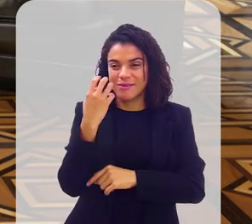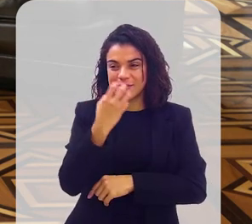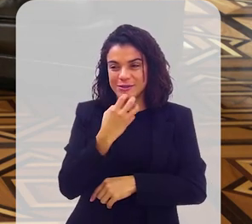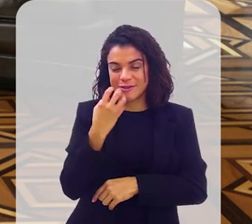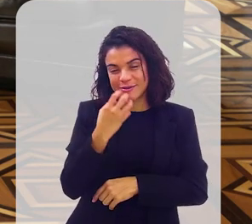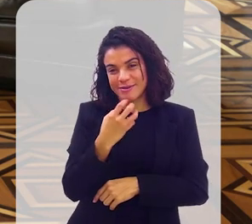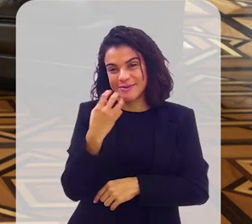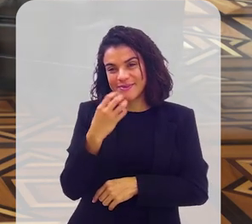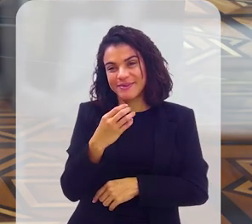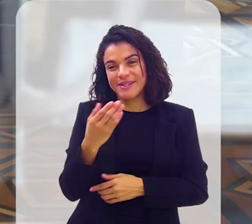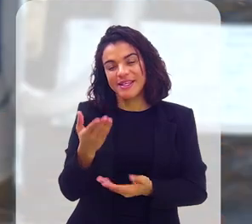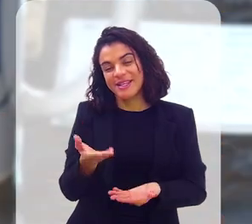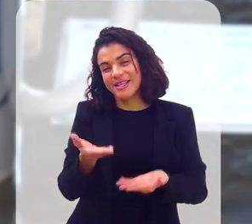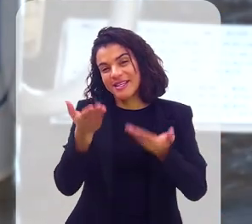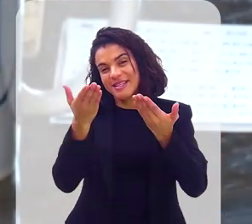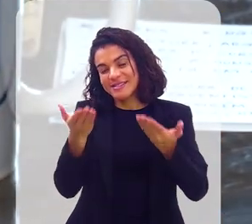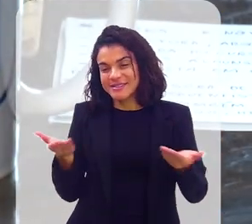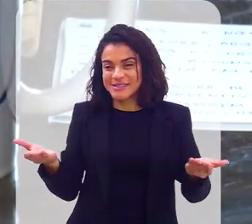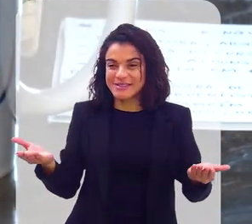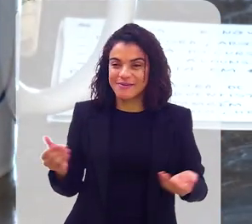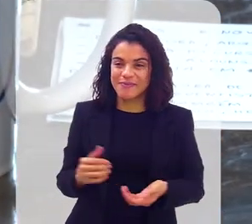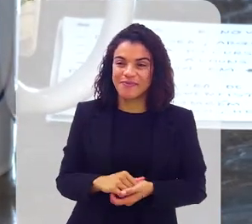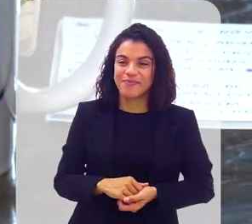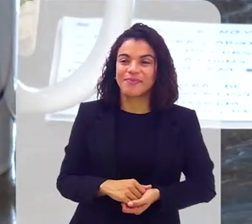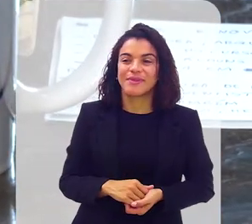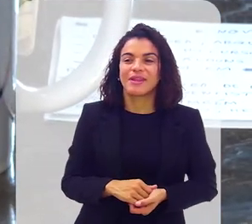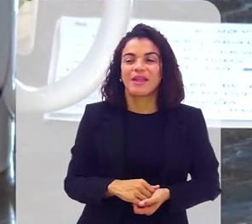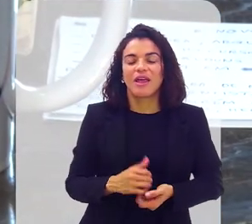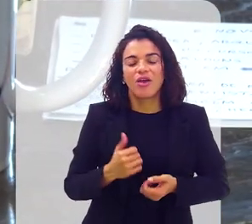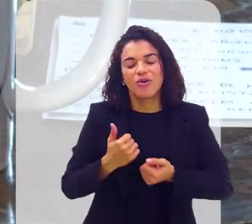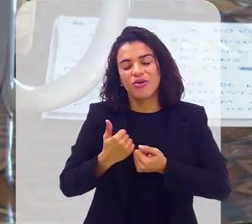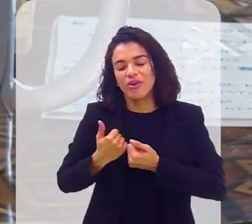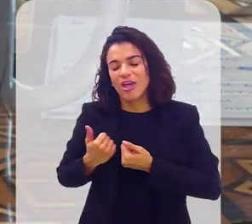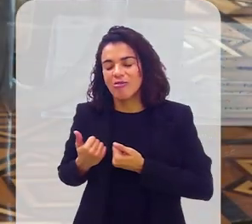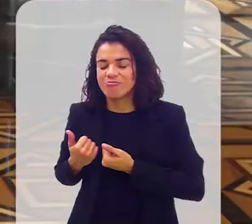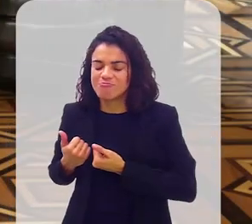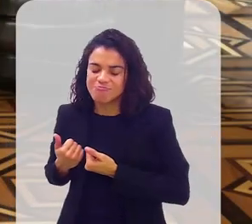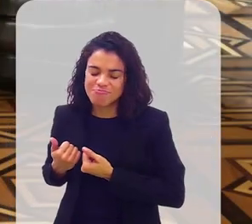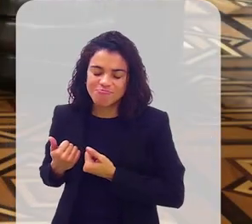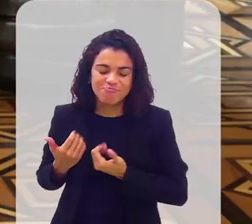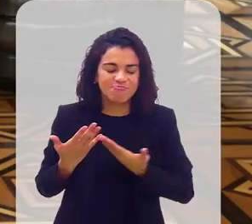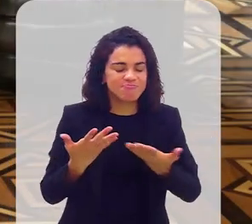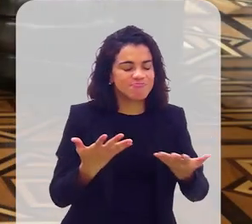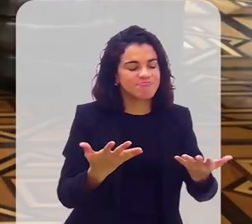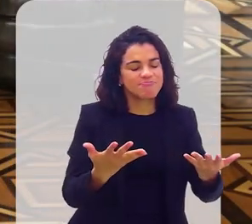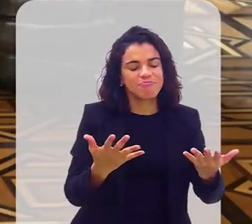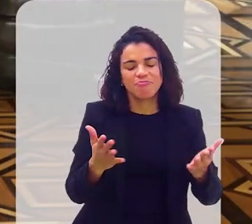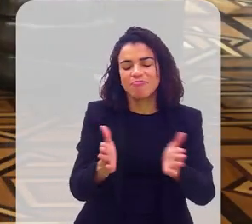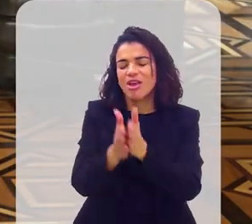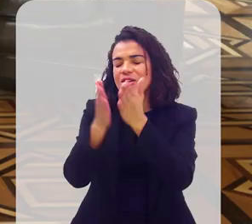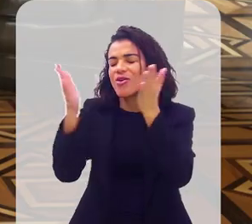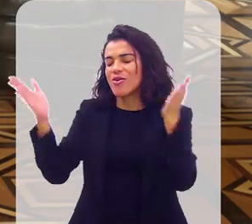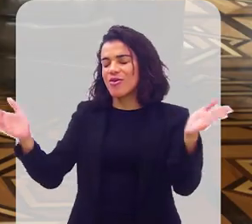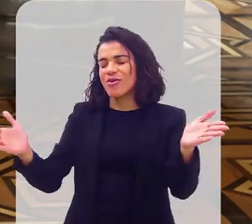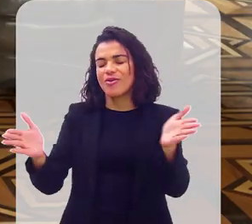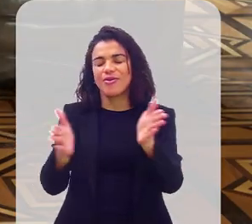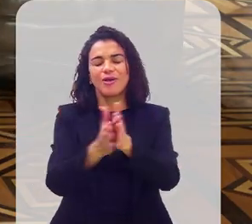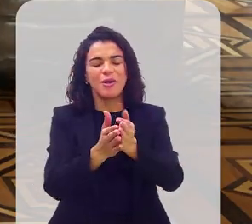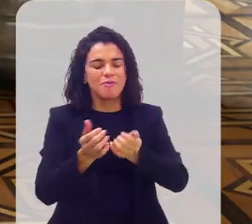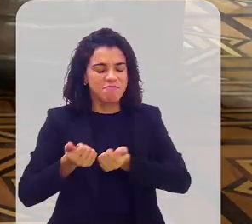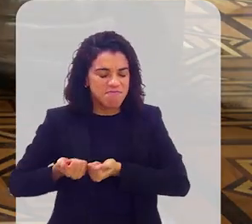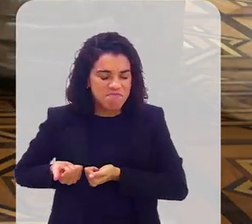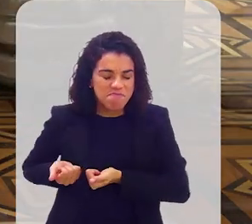todos nós. Gleice, canta aí, vai. Vim entregar o meu louvor Vim